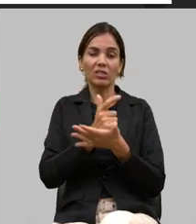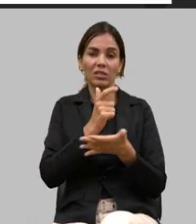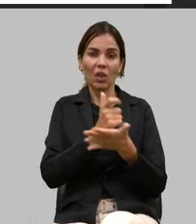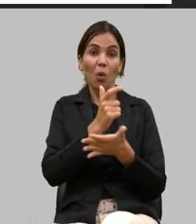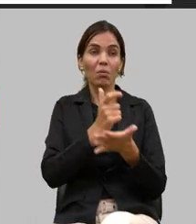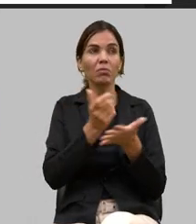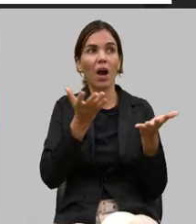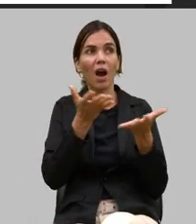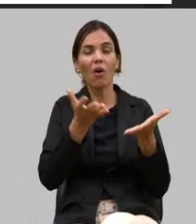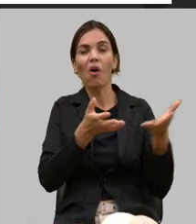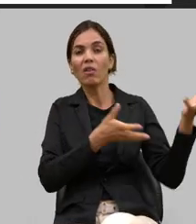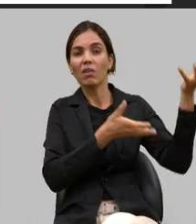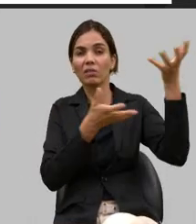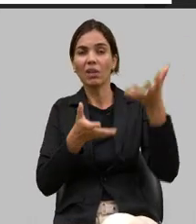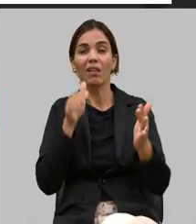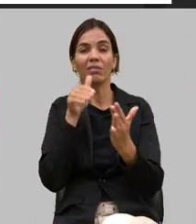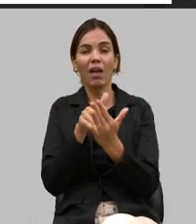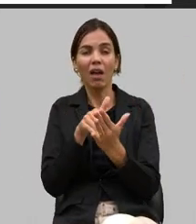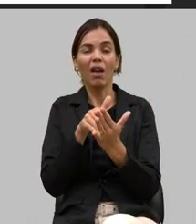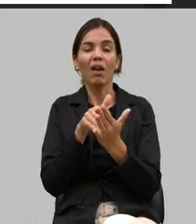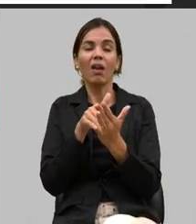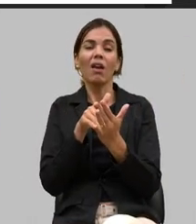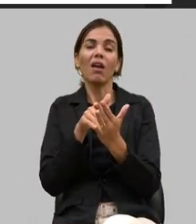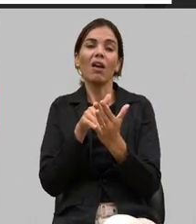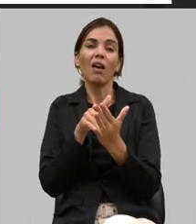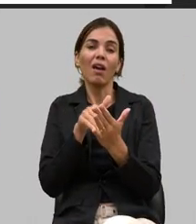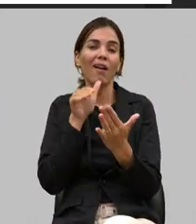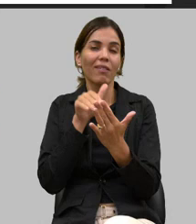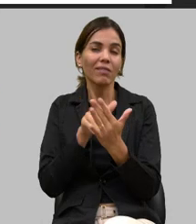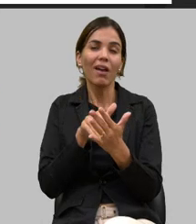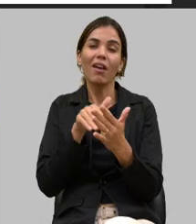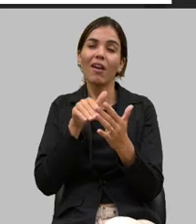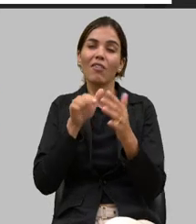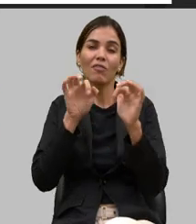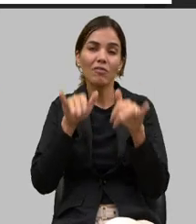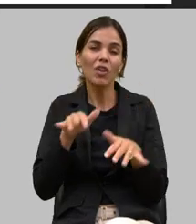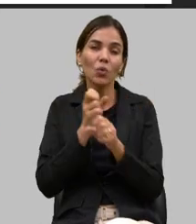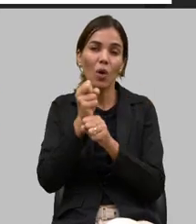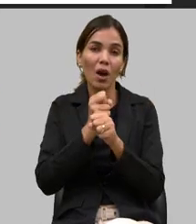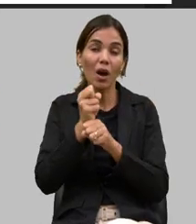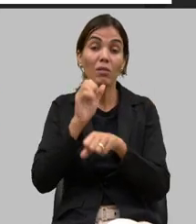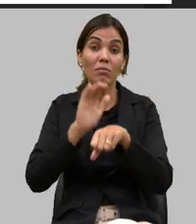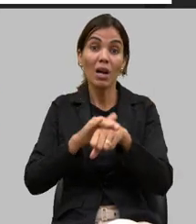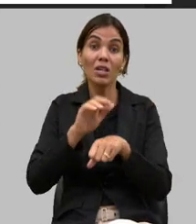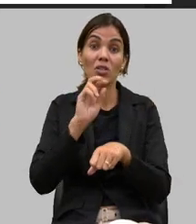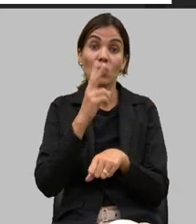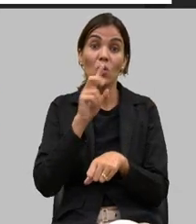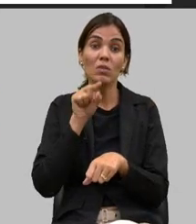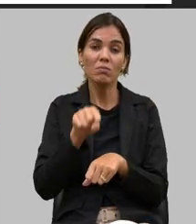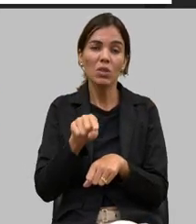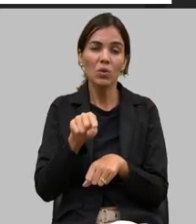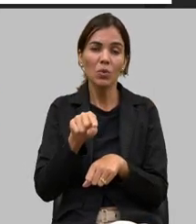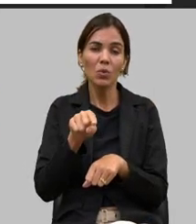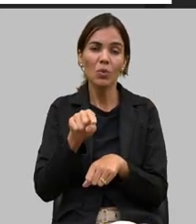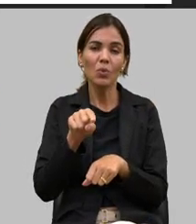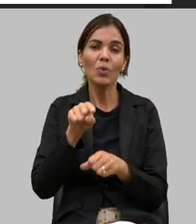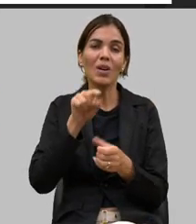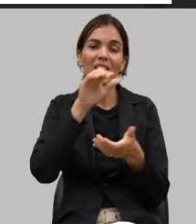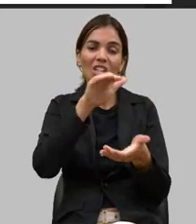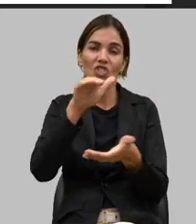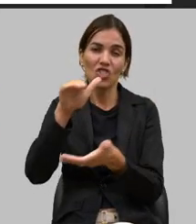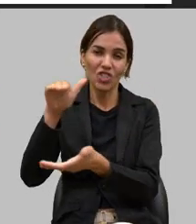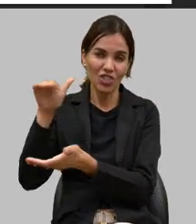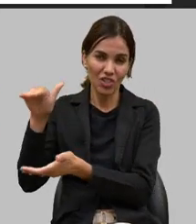agora até o final do ano mais 2.400 kits e entregamos já em 2024 1